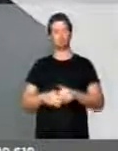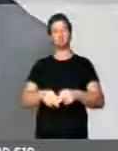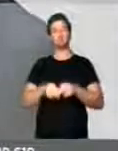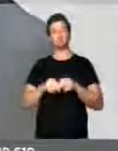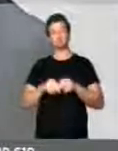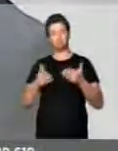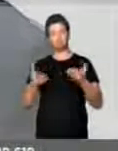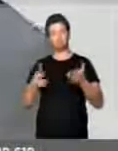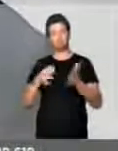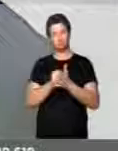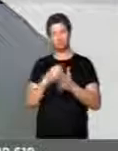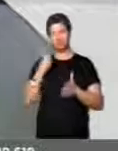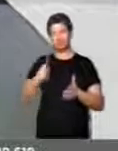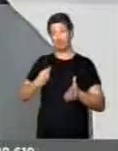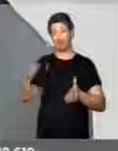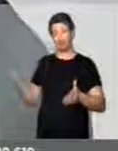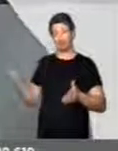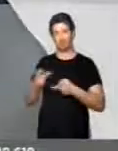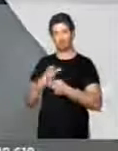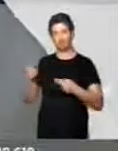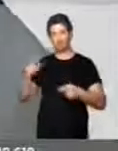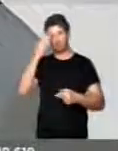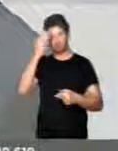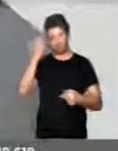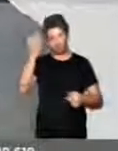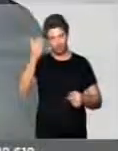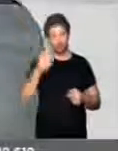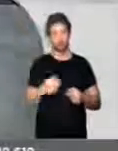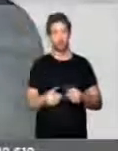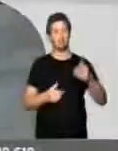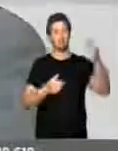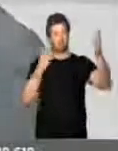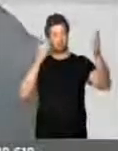isso, gostaria de fazer esse registro. Agradeço a vossa excelência.